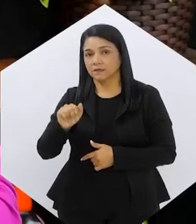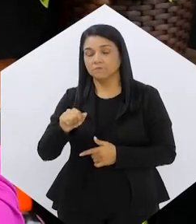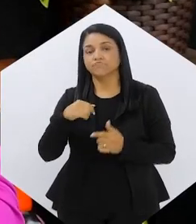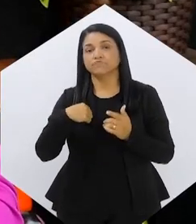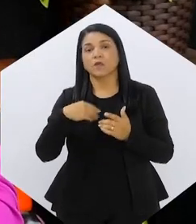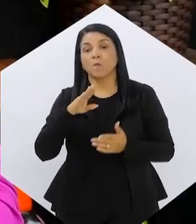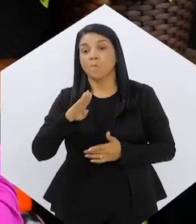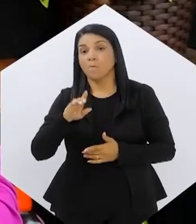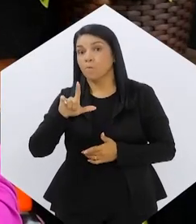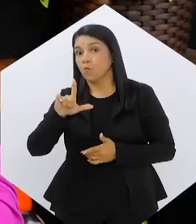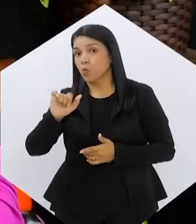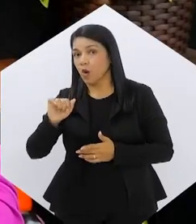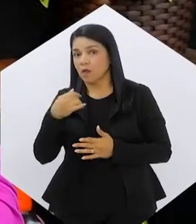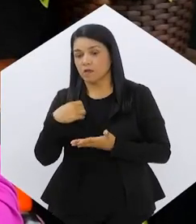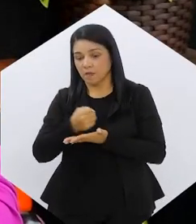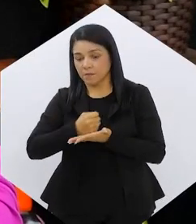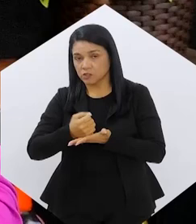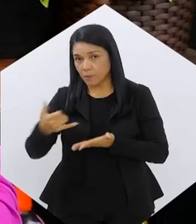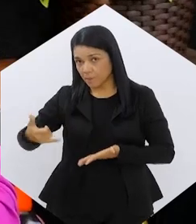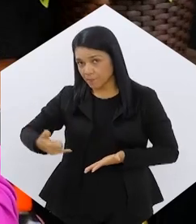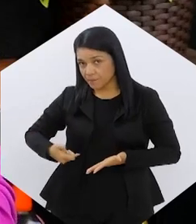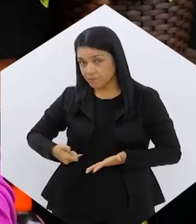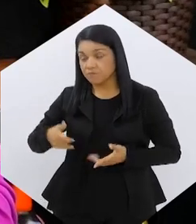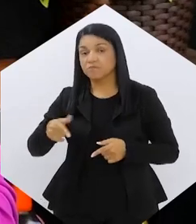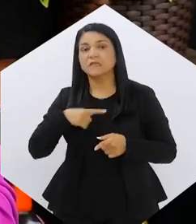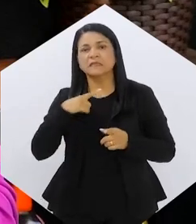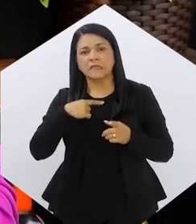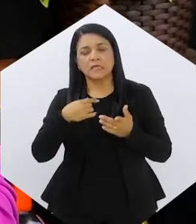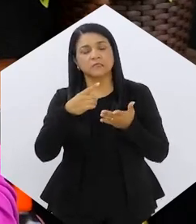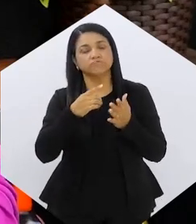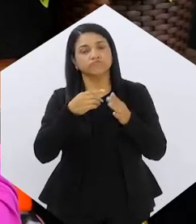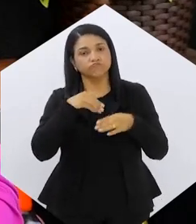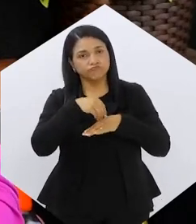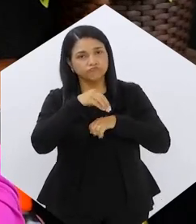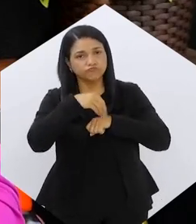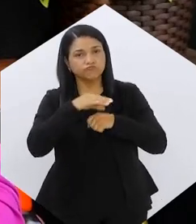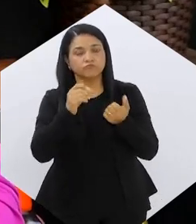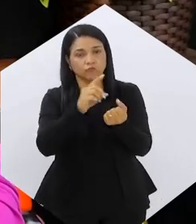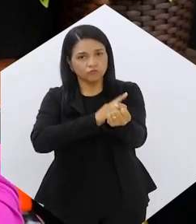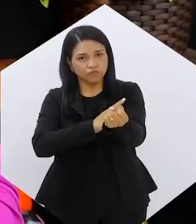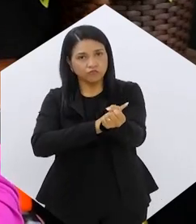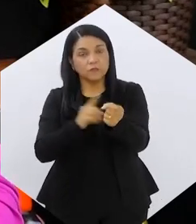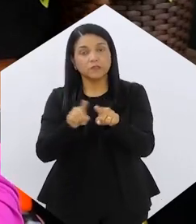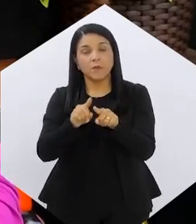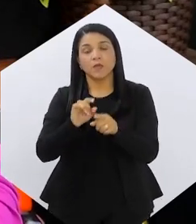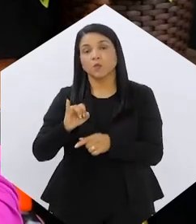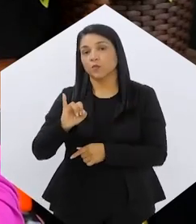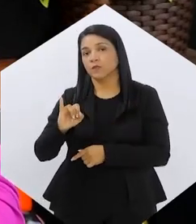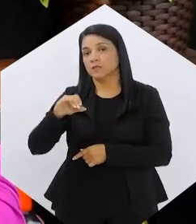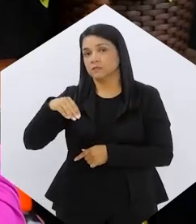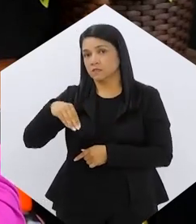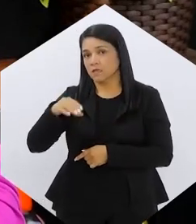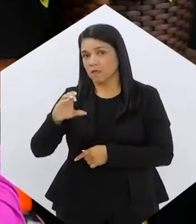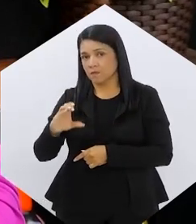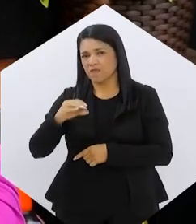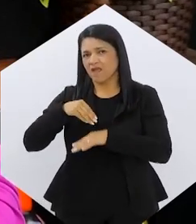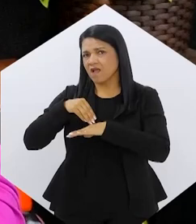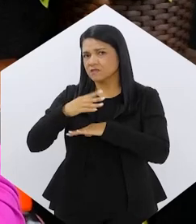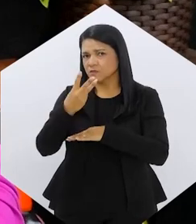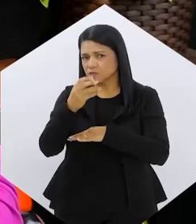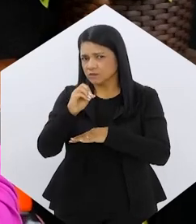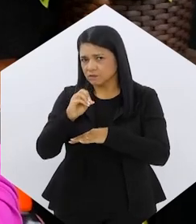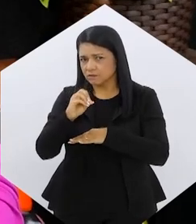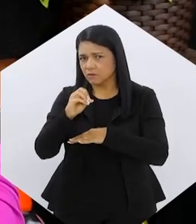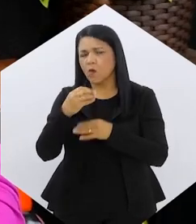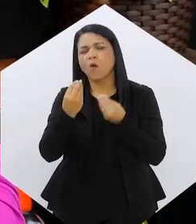ali a indicação para obesidade, também diabetes, mas também com referência ao índice de massa corporal, né, acho que acima de 30, se eu não me